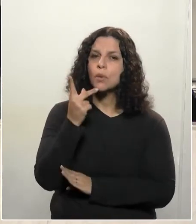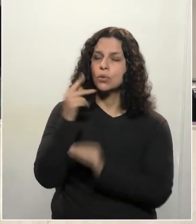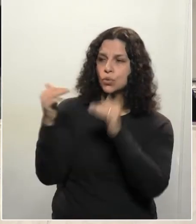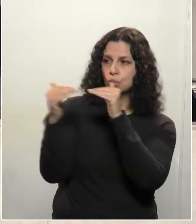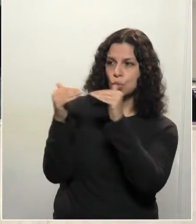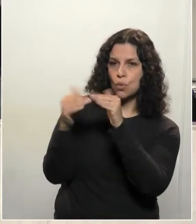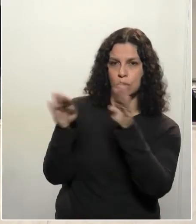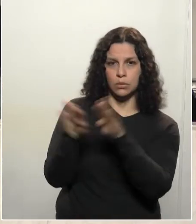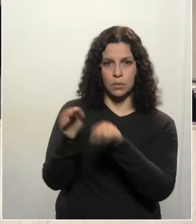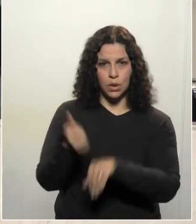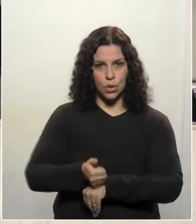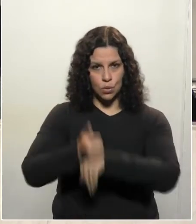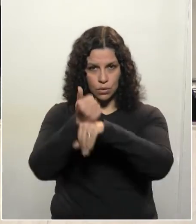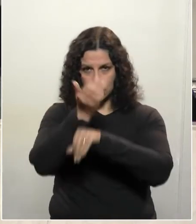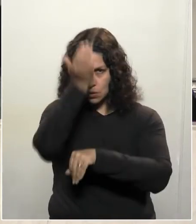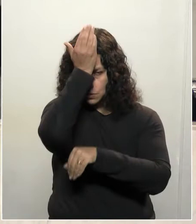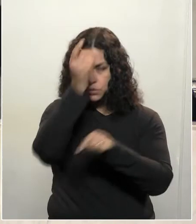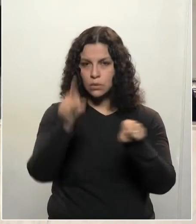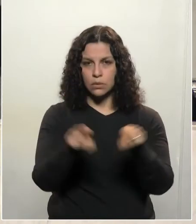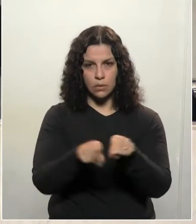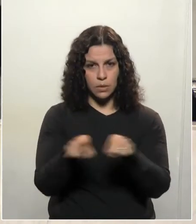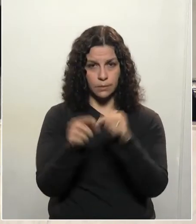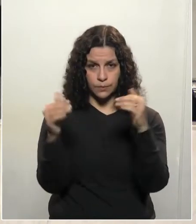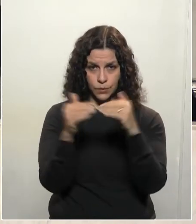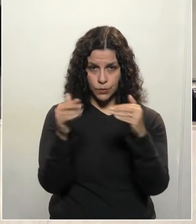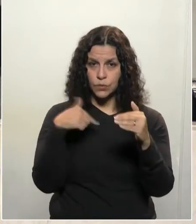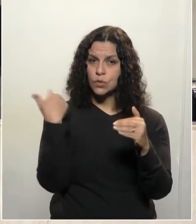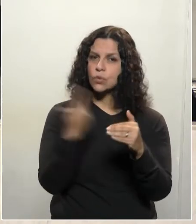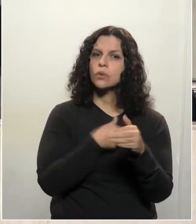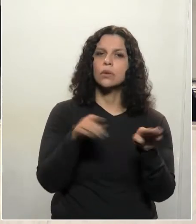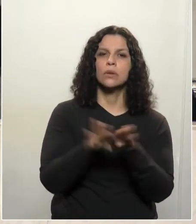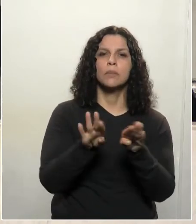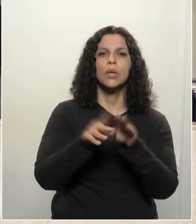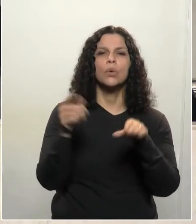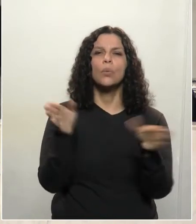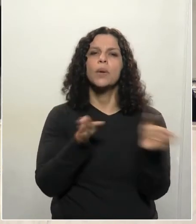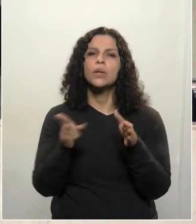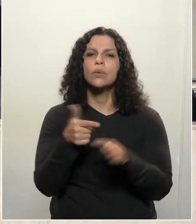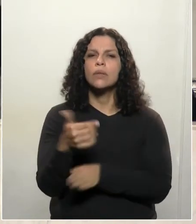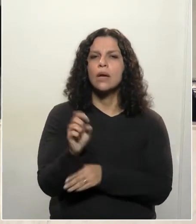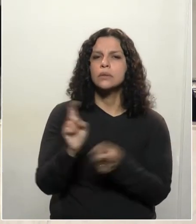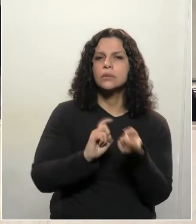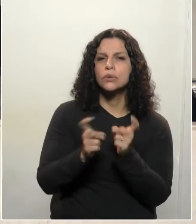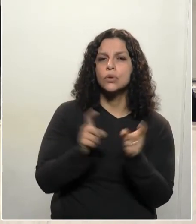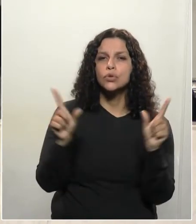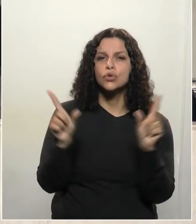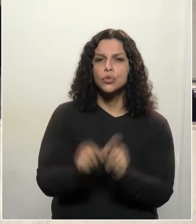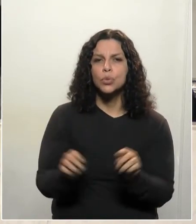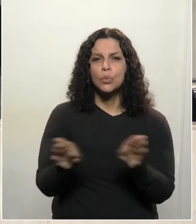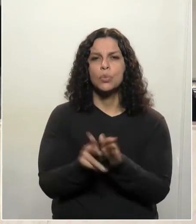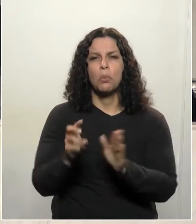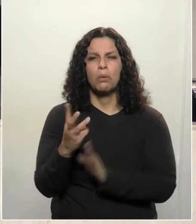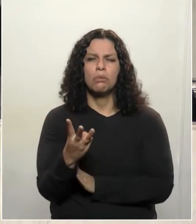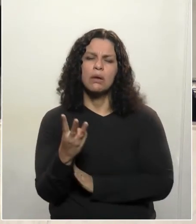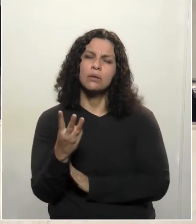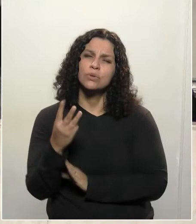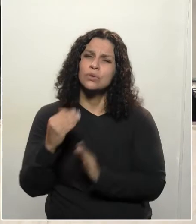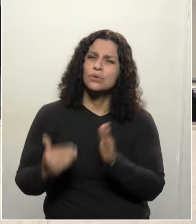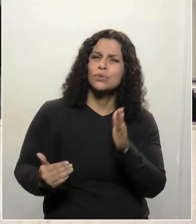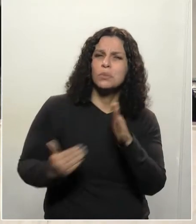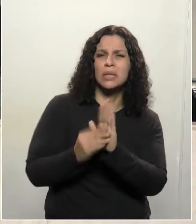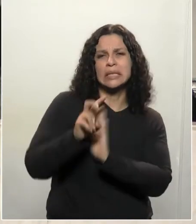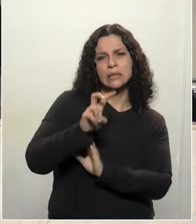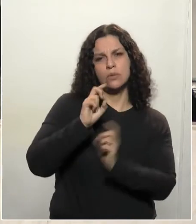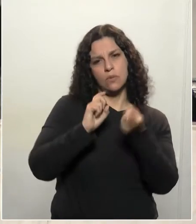concordasse, o líder do governo também, que nós reduzíssemos esse prazo de 10 sessões para 3 ou, no máximo,